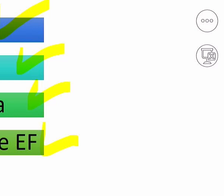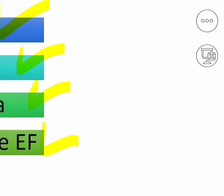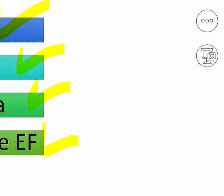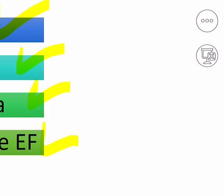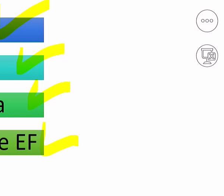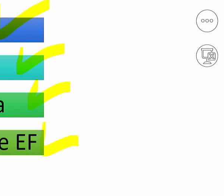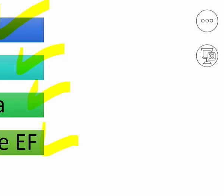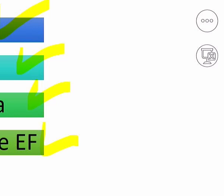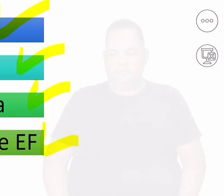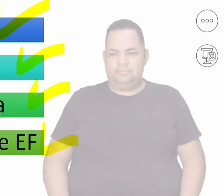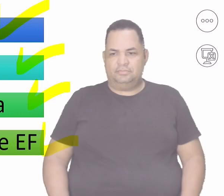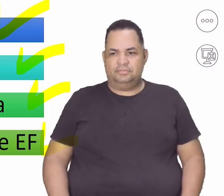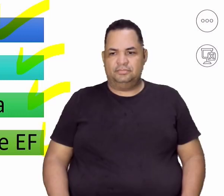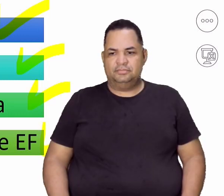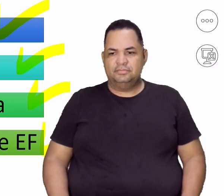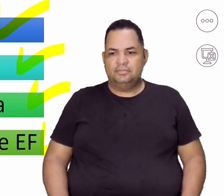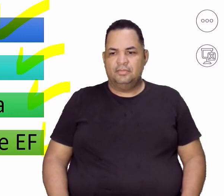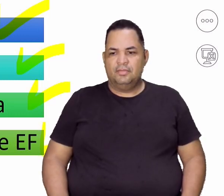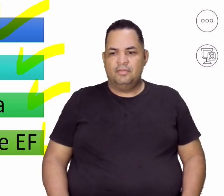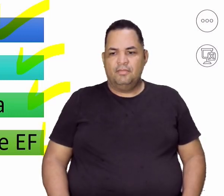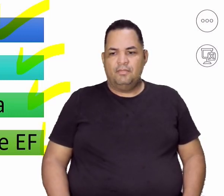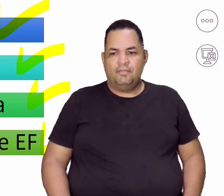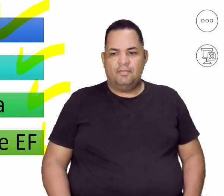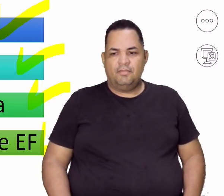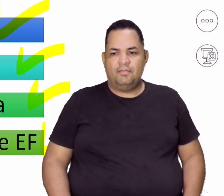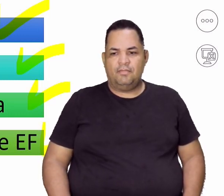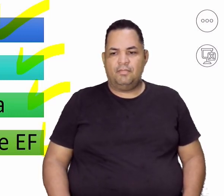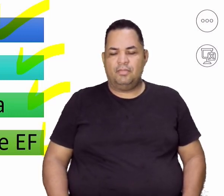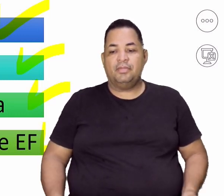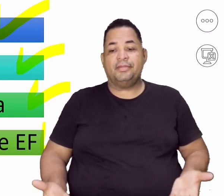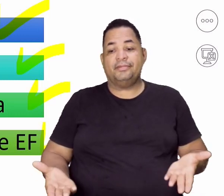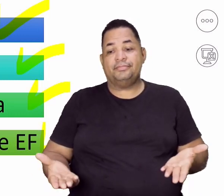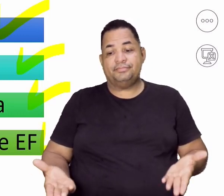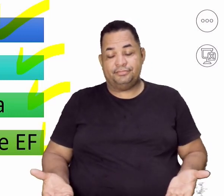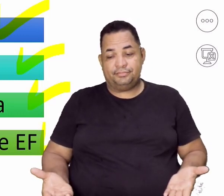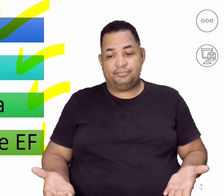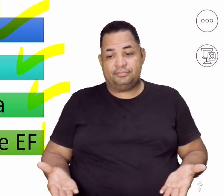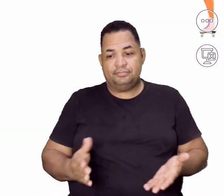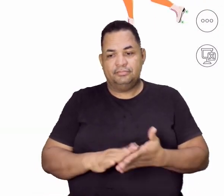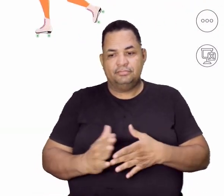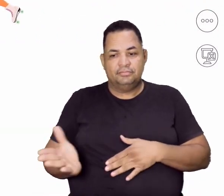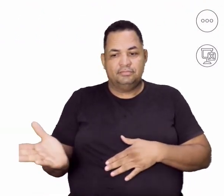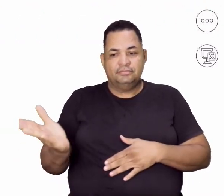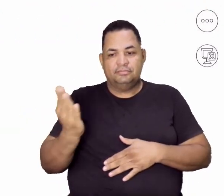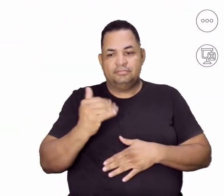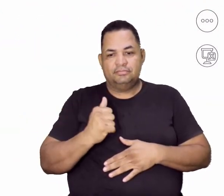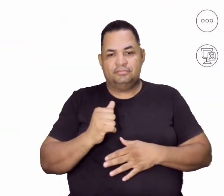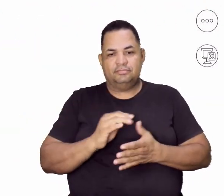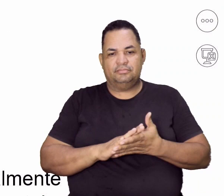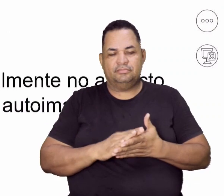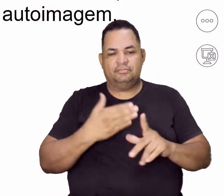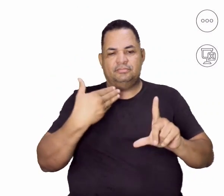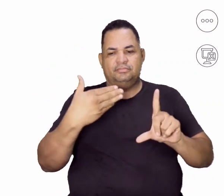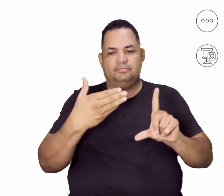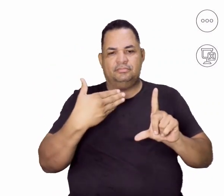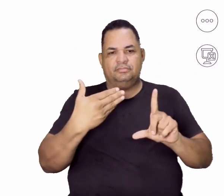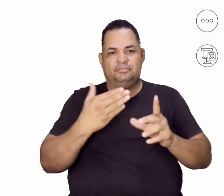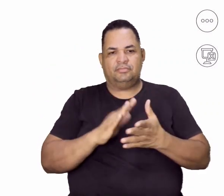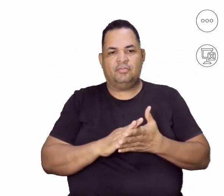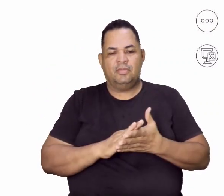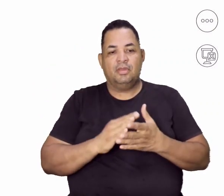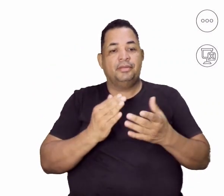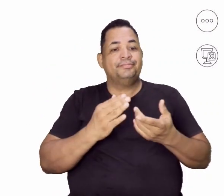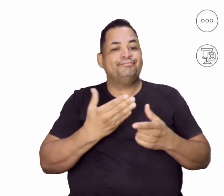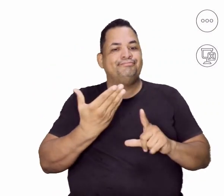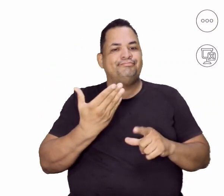tem que se observar aí esses pontos, tá? Então, vamos lá pra nosso próximo slide. Nesse